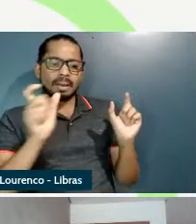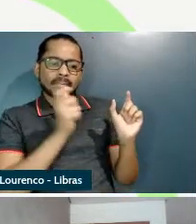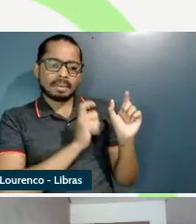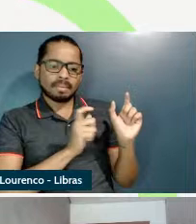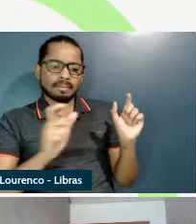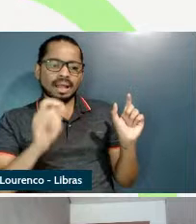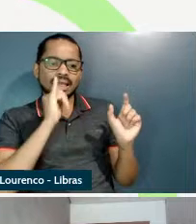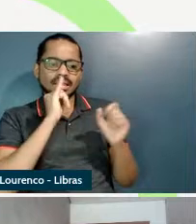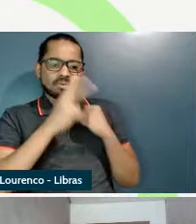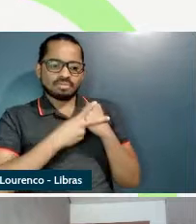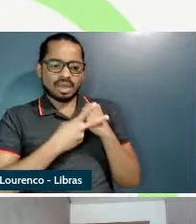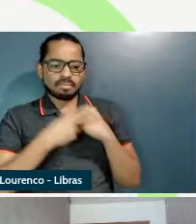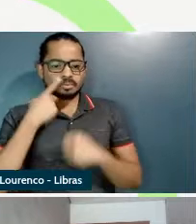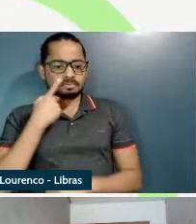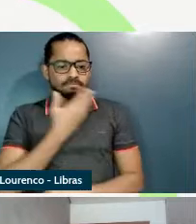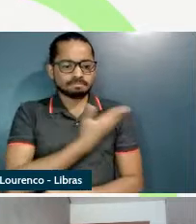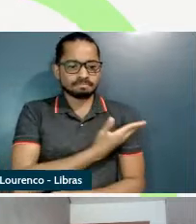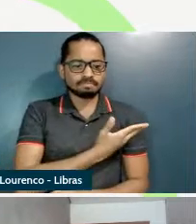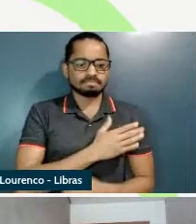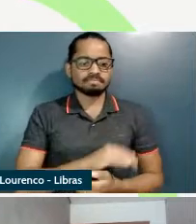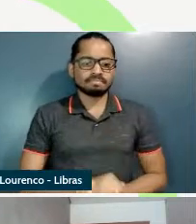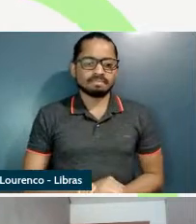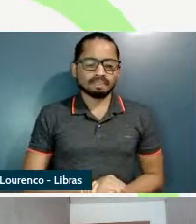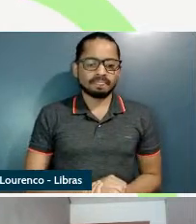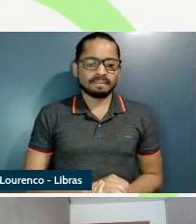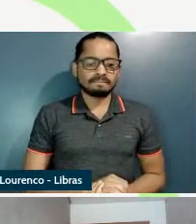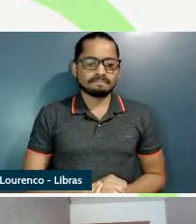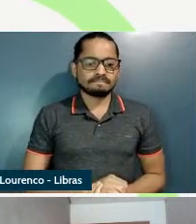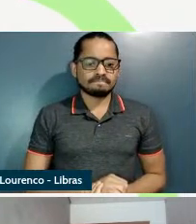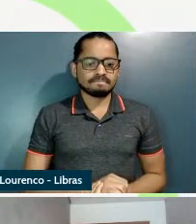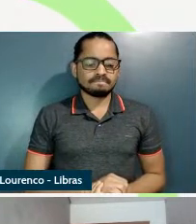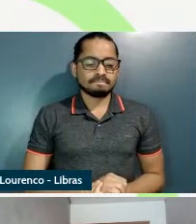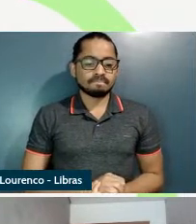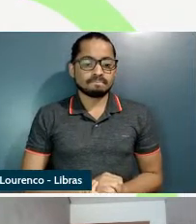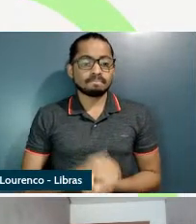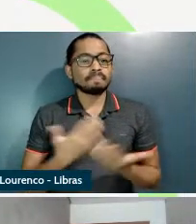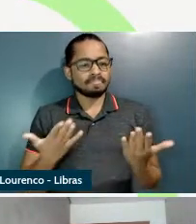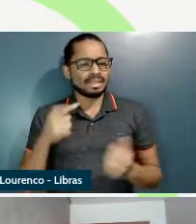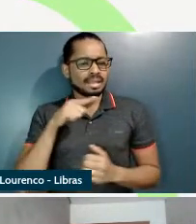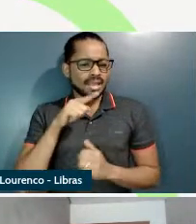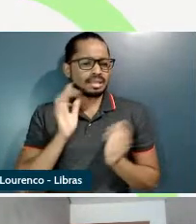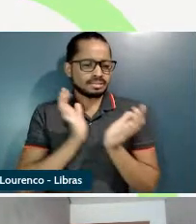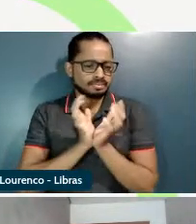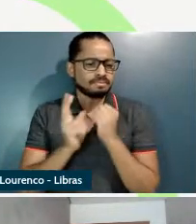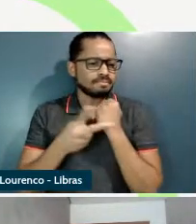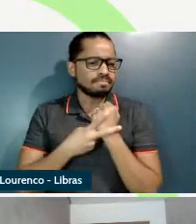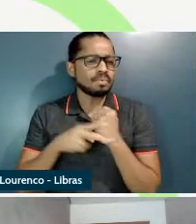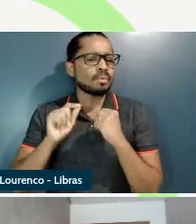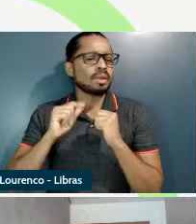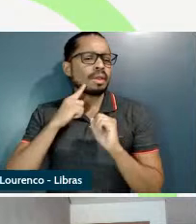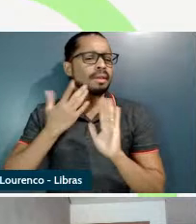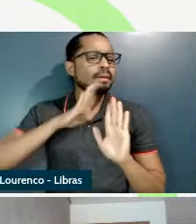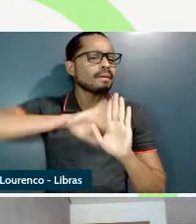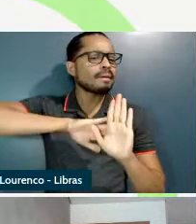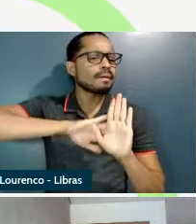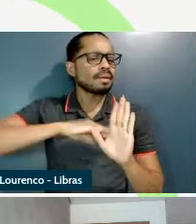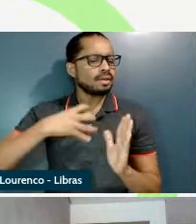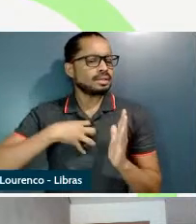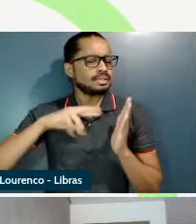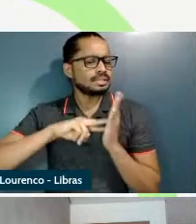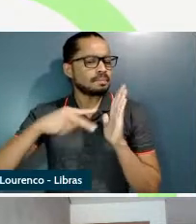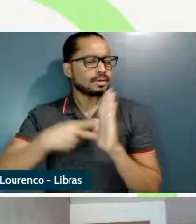carimbar colocar estocar hospedar entre outros que apresentam a seguinte semântica verbal eles têm um conteúdo